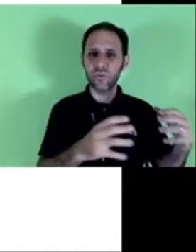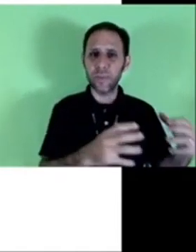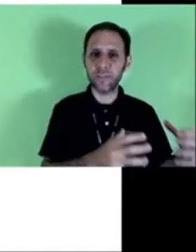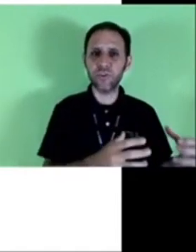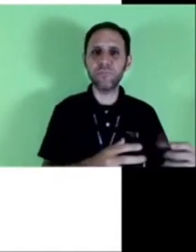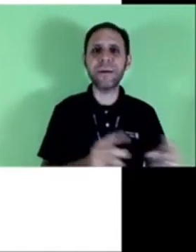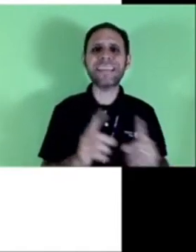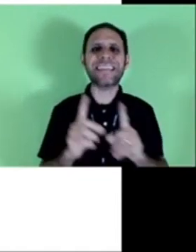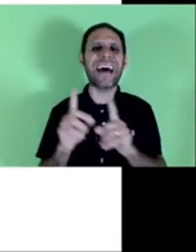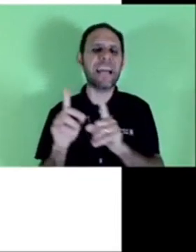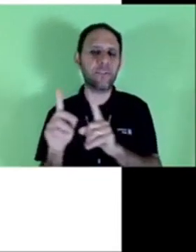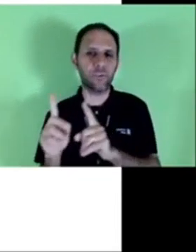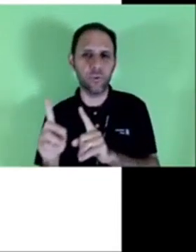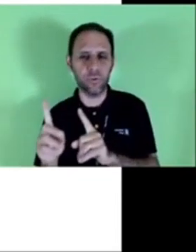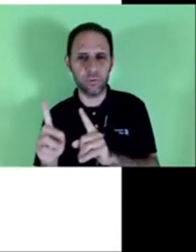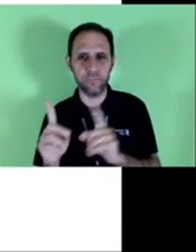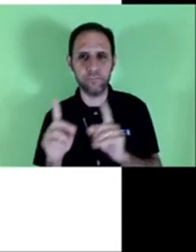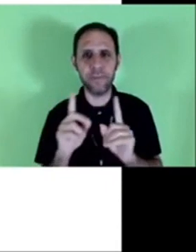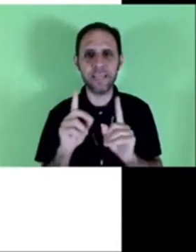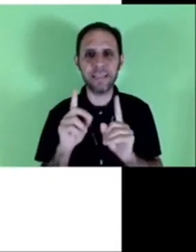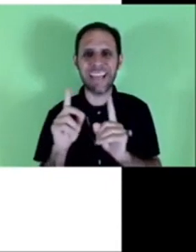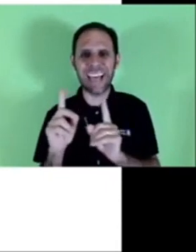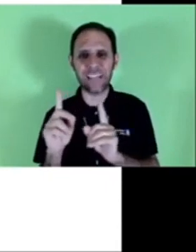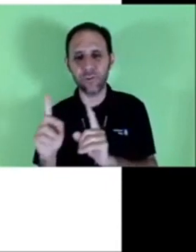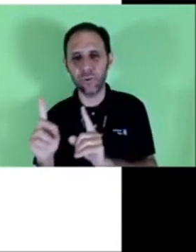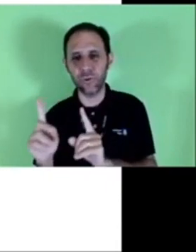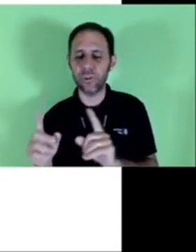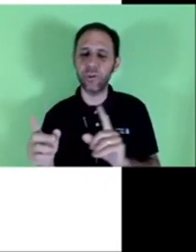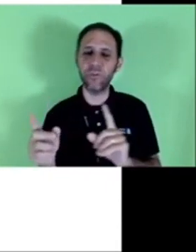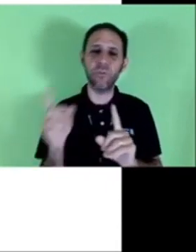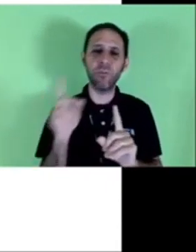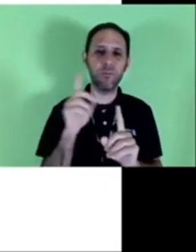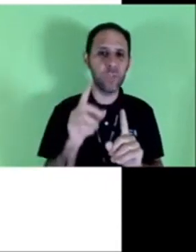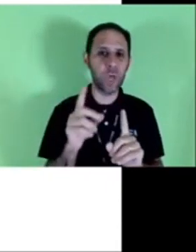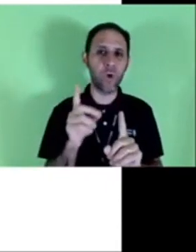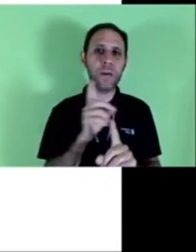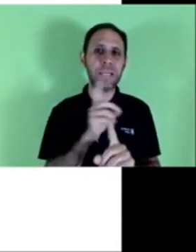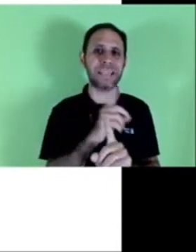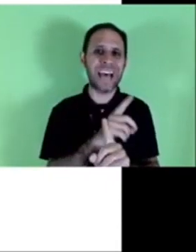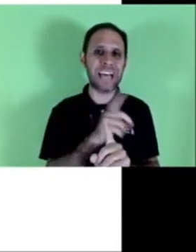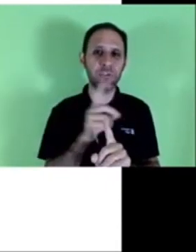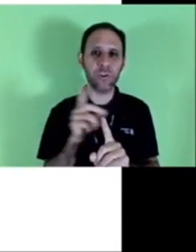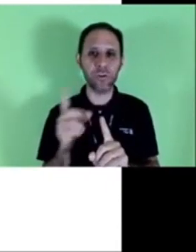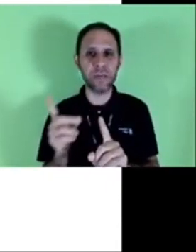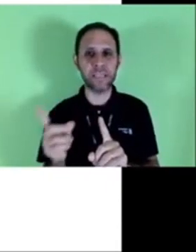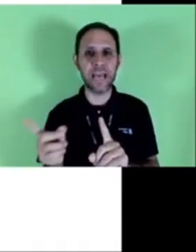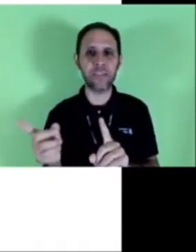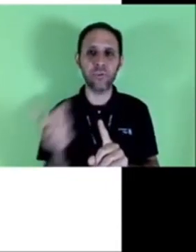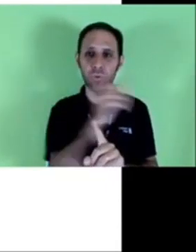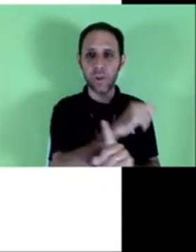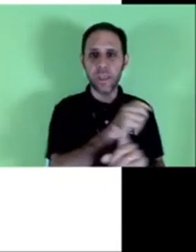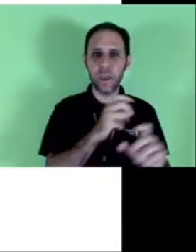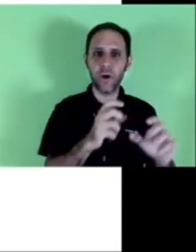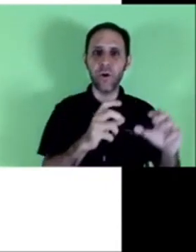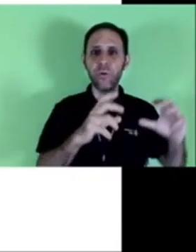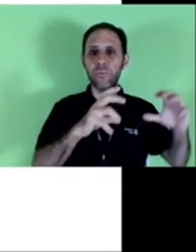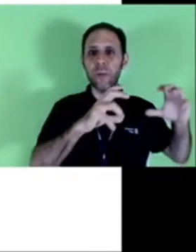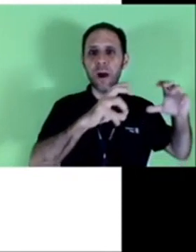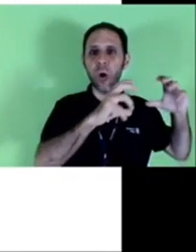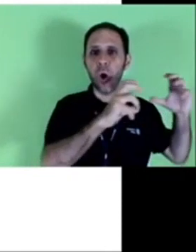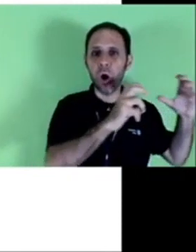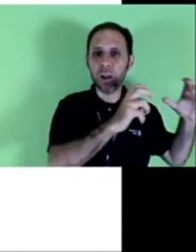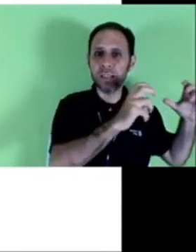De um instrumento, de um mandato. O mandato, não confunda com mandado, que o mandado é